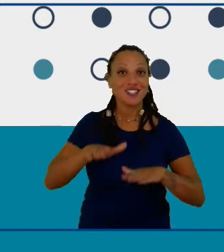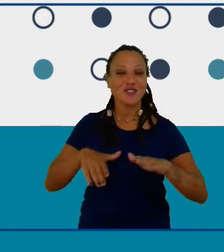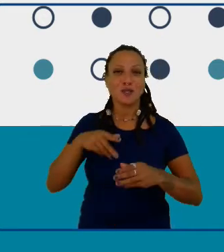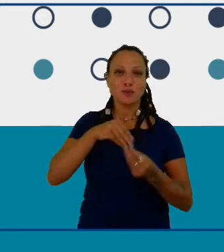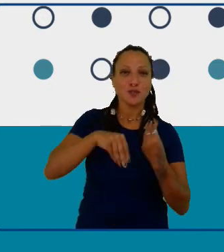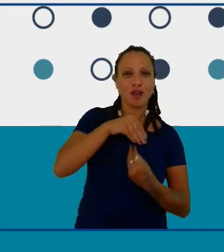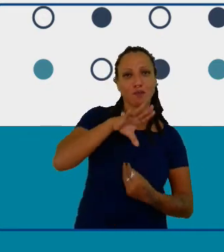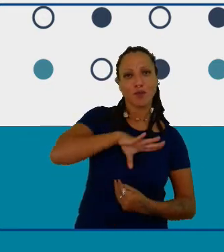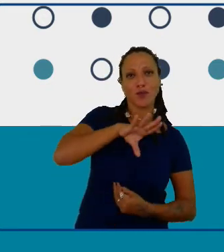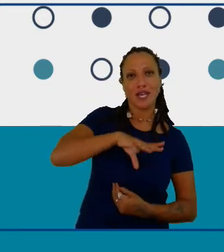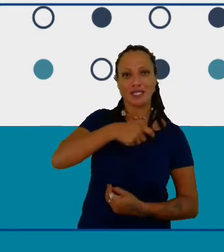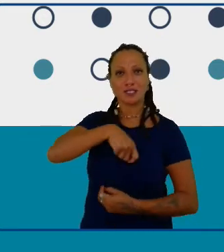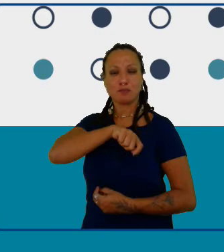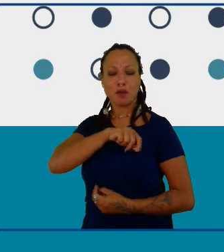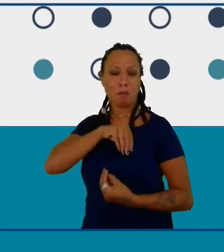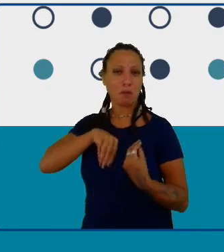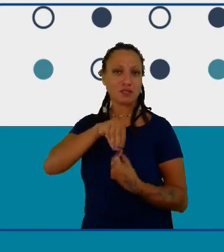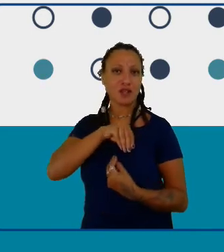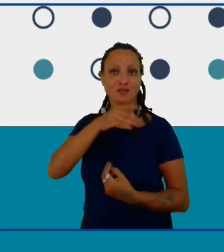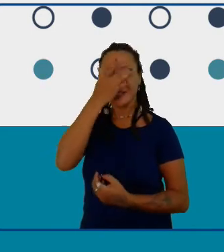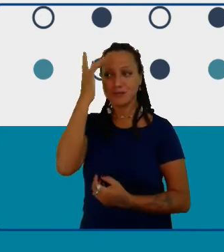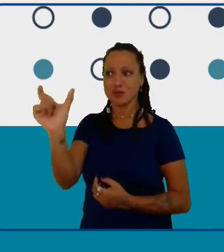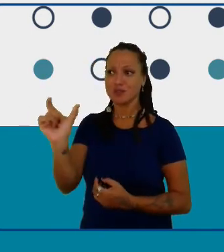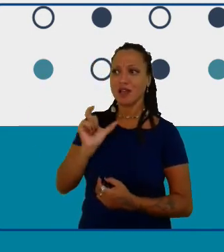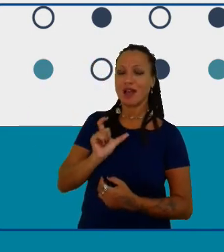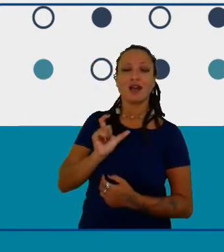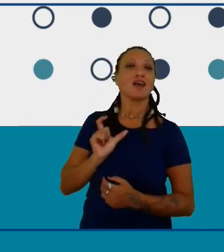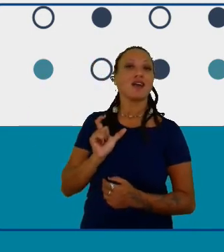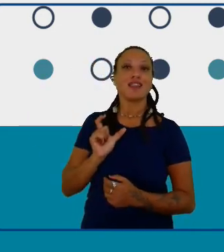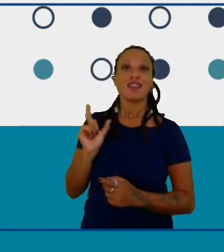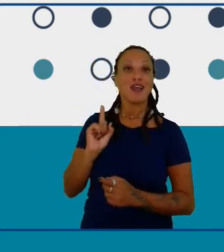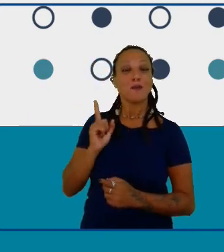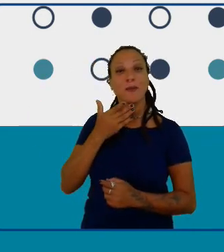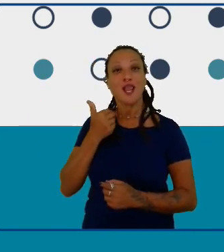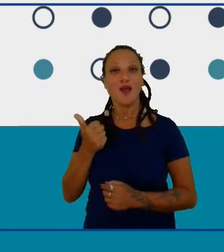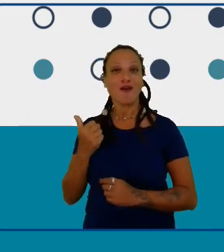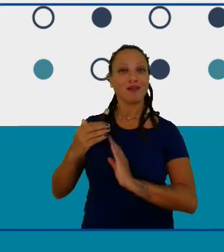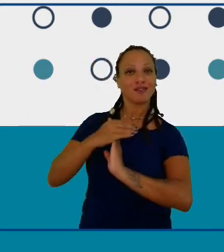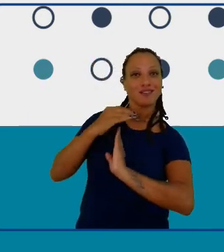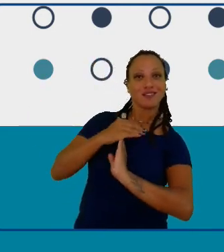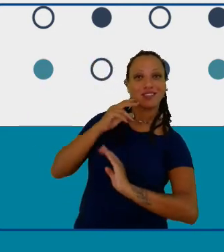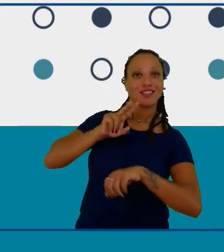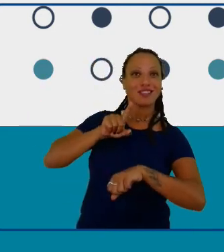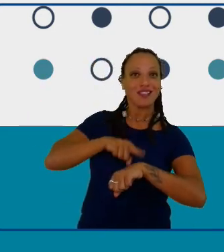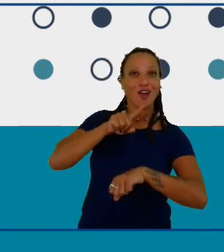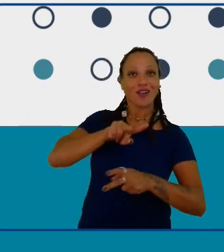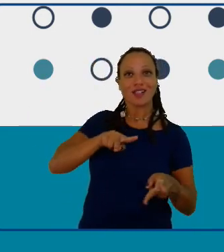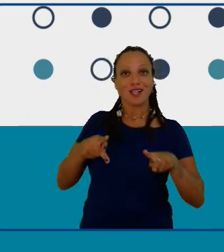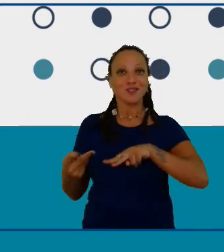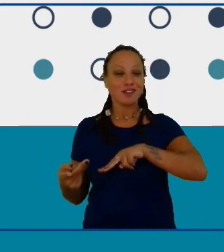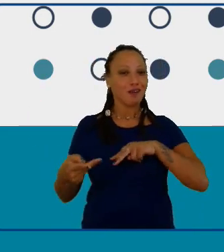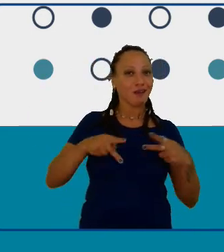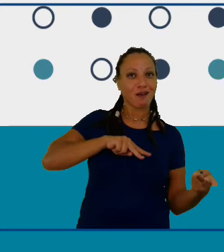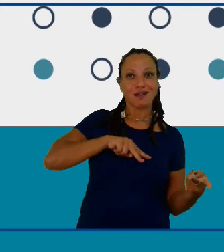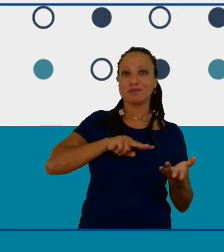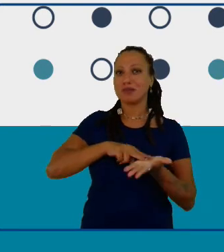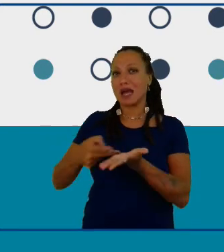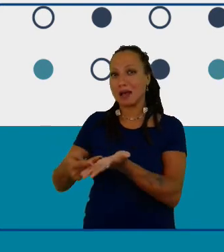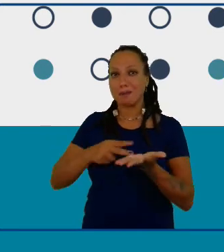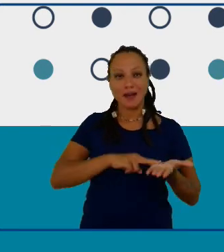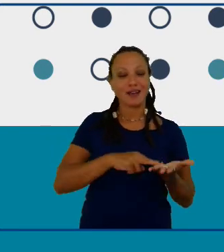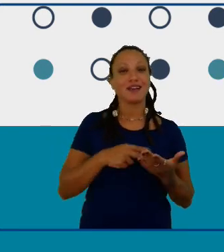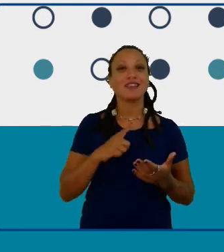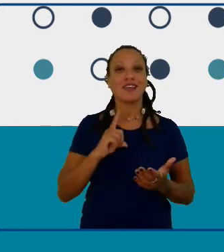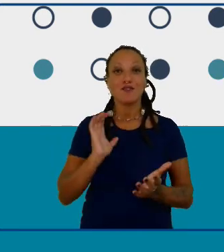eles não professora fala essa palavra aqui que fica melhor na hora que a gente vai traduzir e os alunos a gente montou equipes ali de